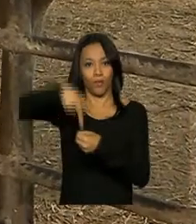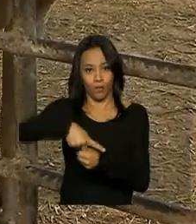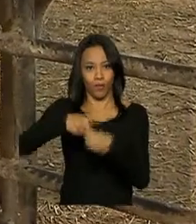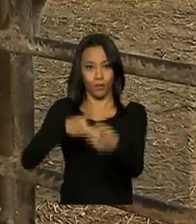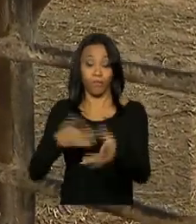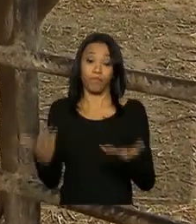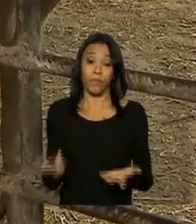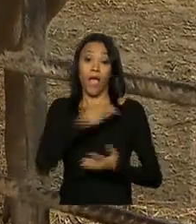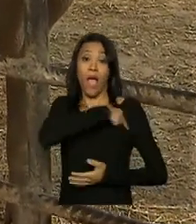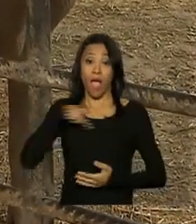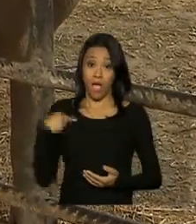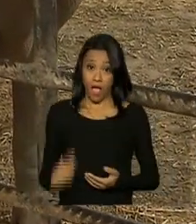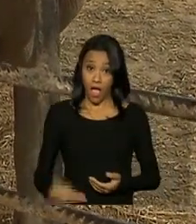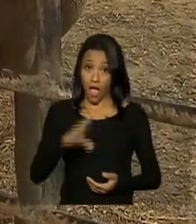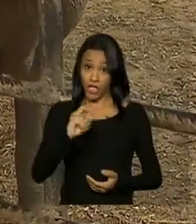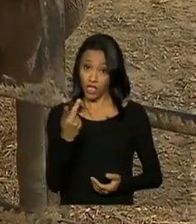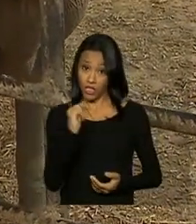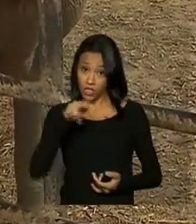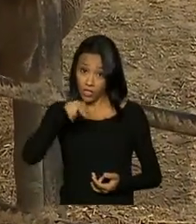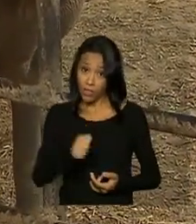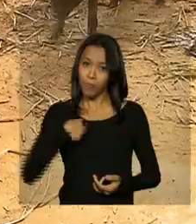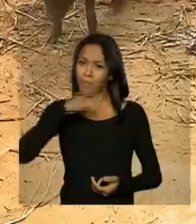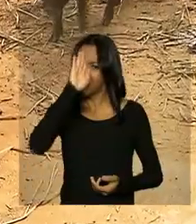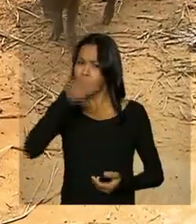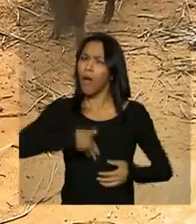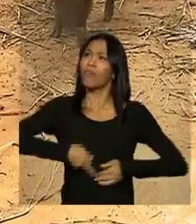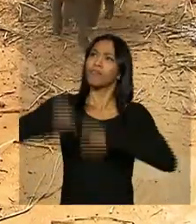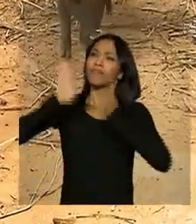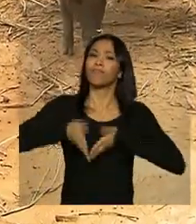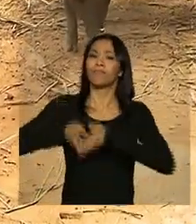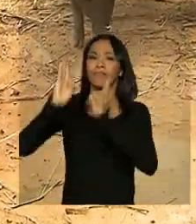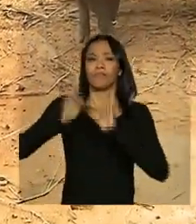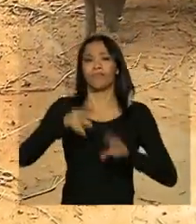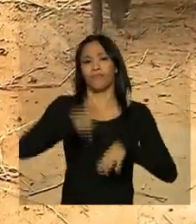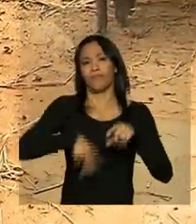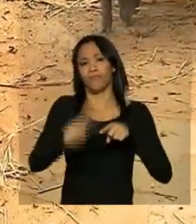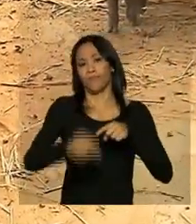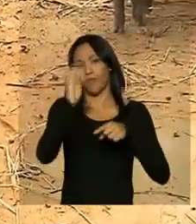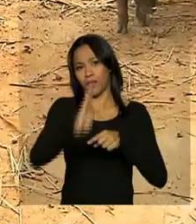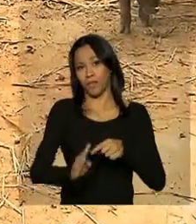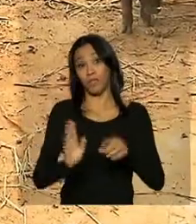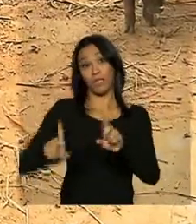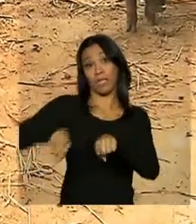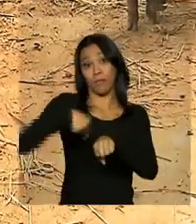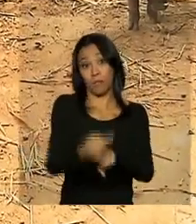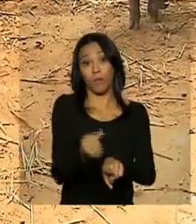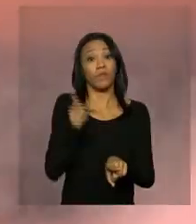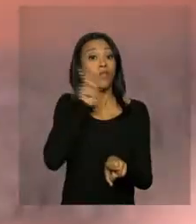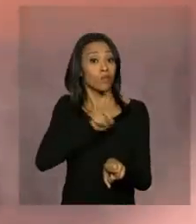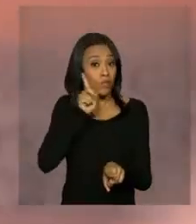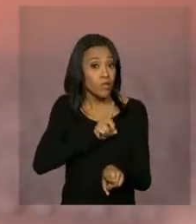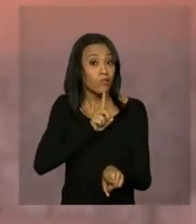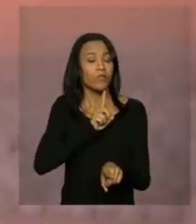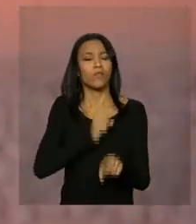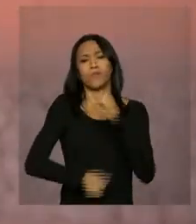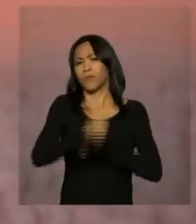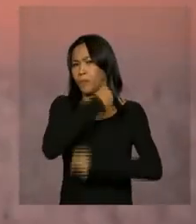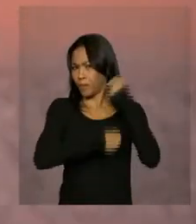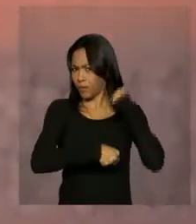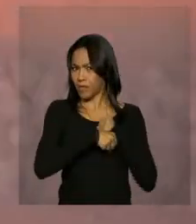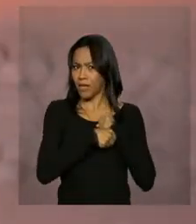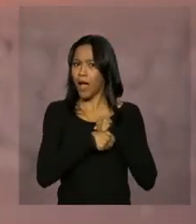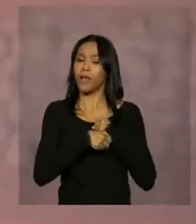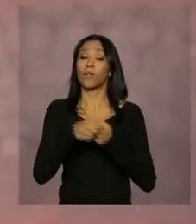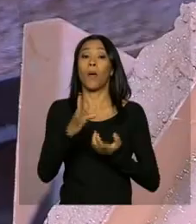A China foi o principal destino dos produtos do agronegócio brasileiro, seguida dos Estados Unidos. No ano passado,